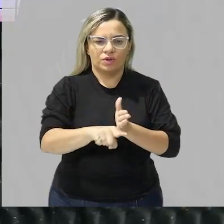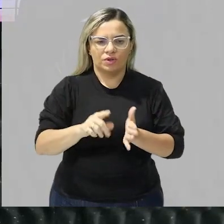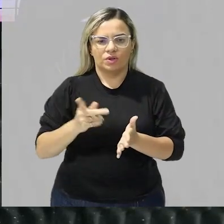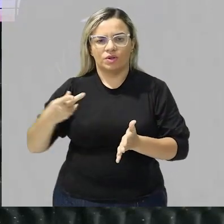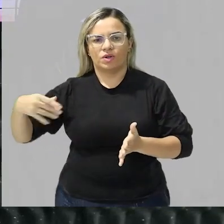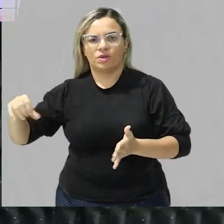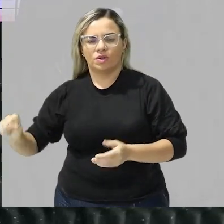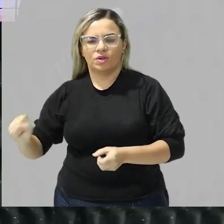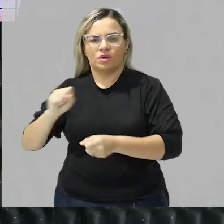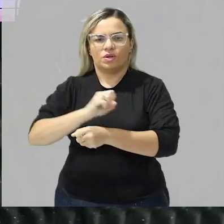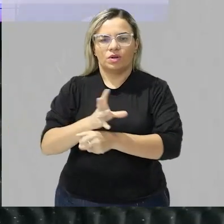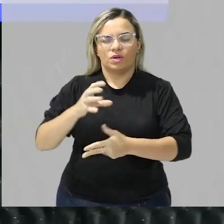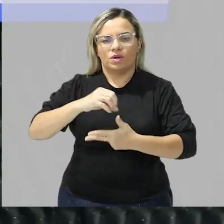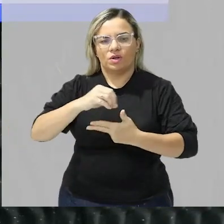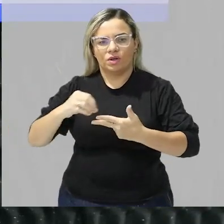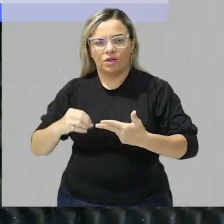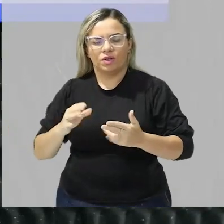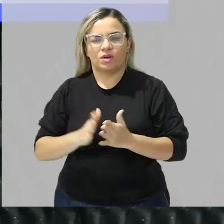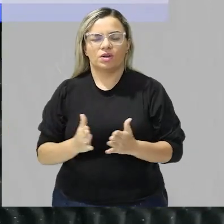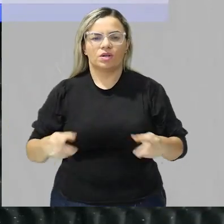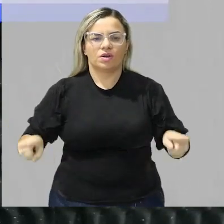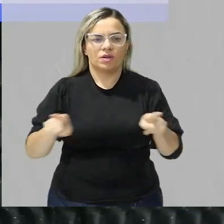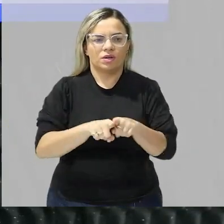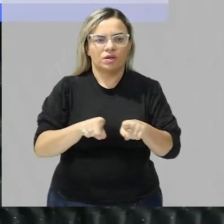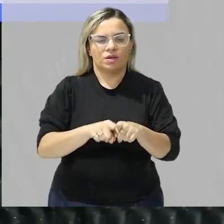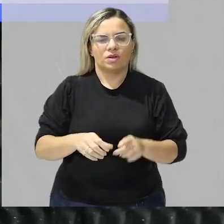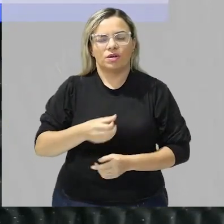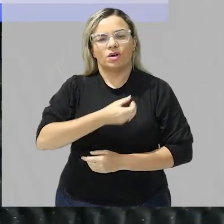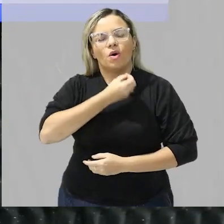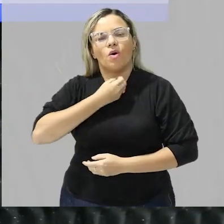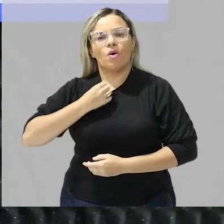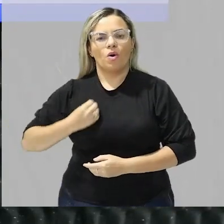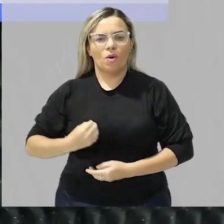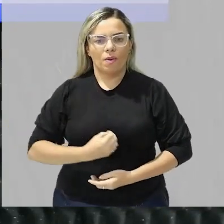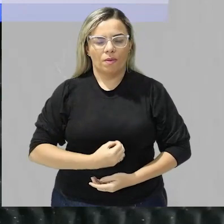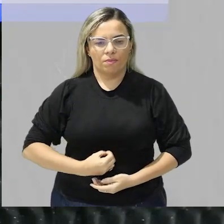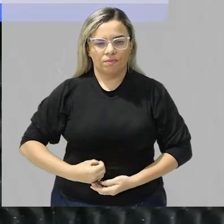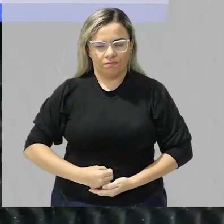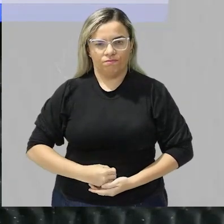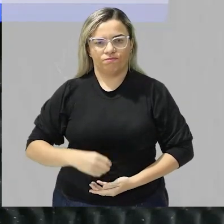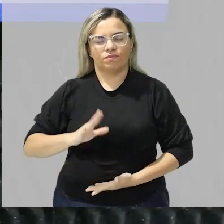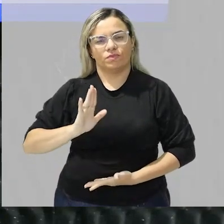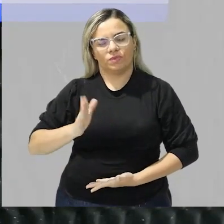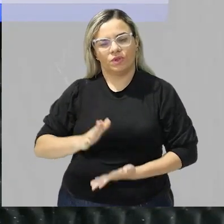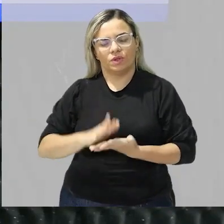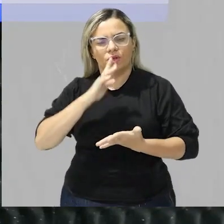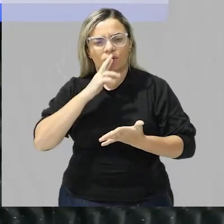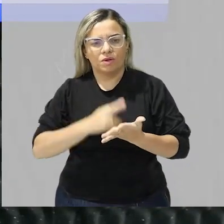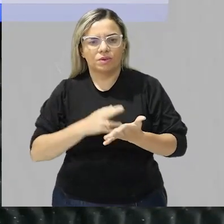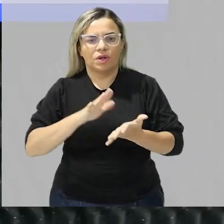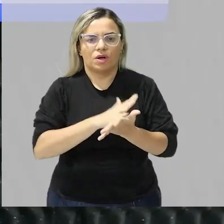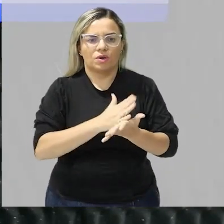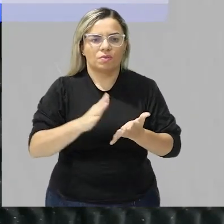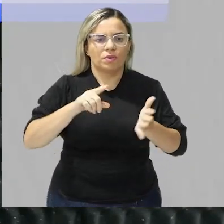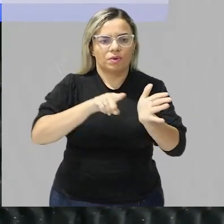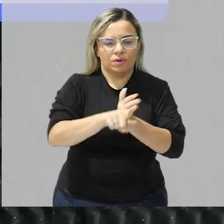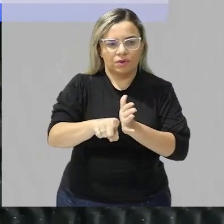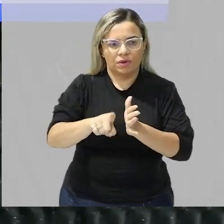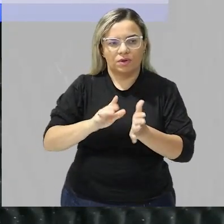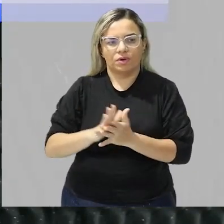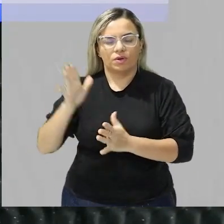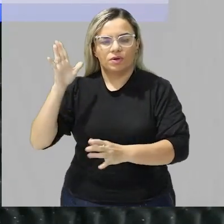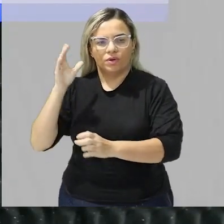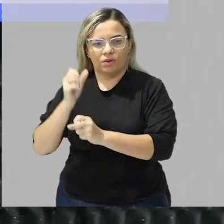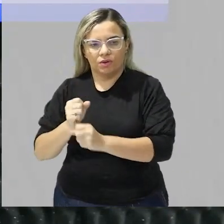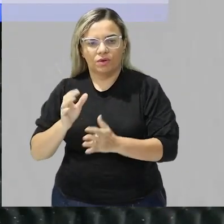Pais Oema e no Enem também a gente vai trabalhar agora sistema de gestório a gente vai responder aqui algumas questões a gente vai